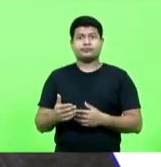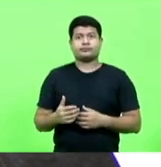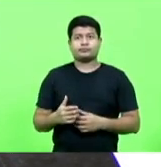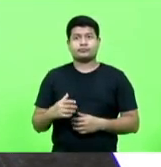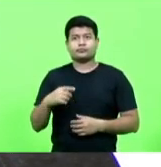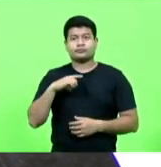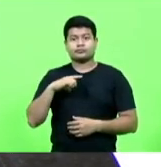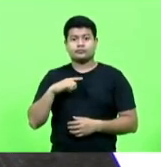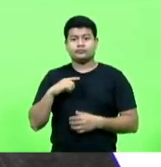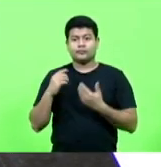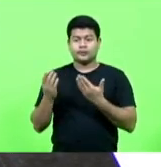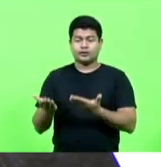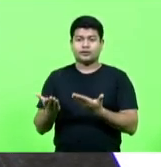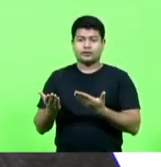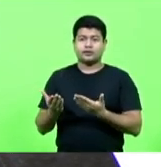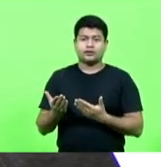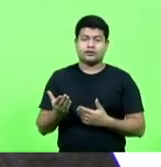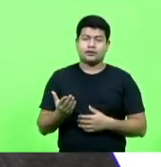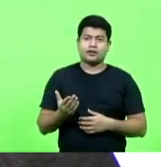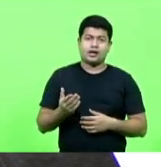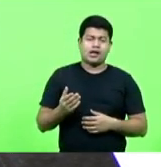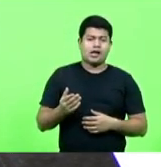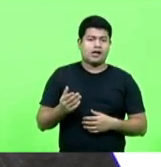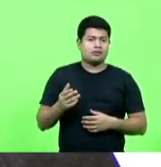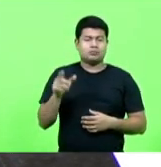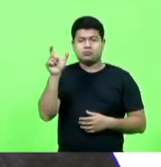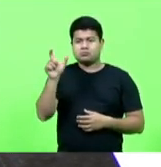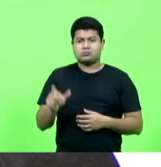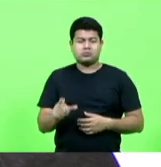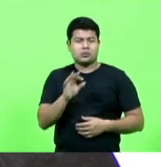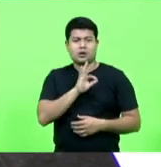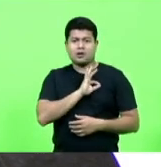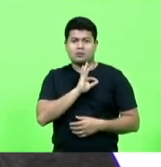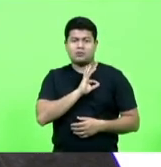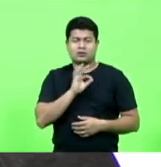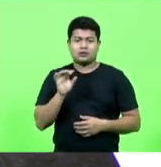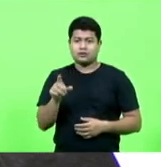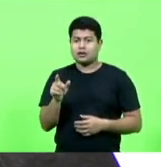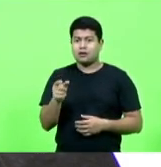apenas 20 munições a seu dispor.